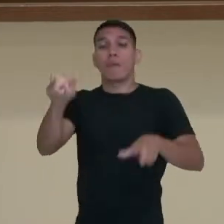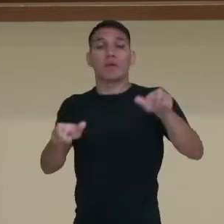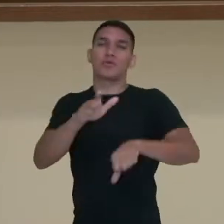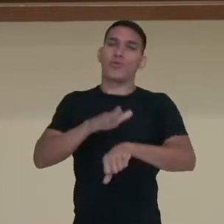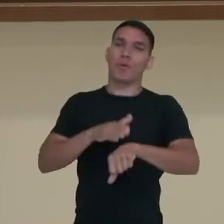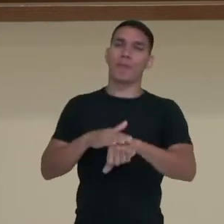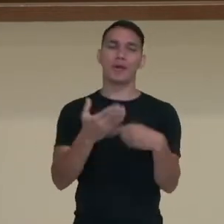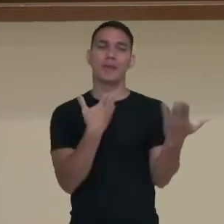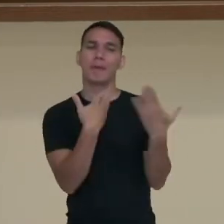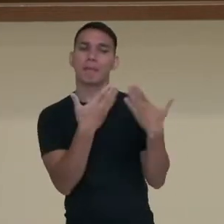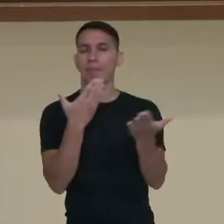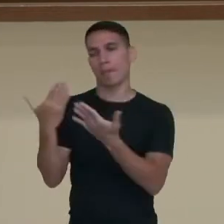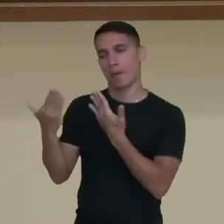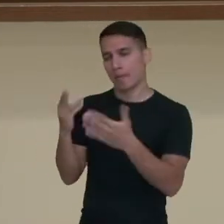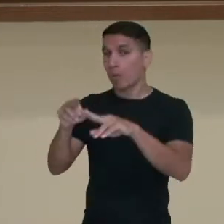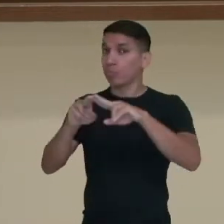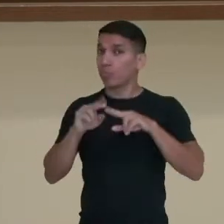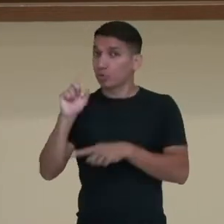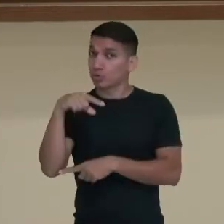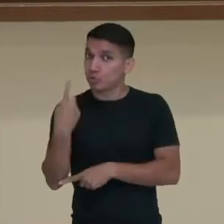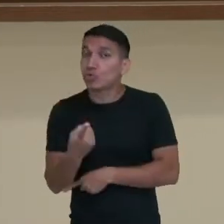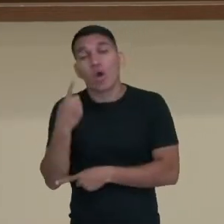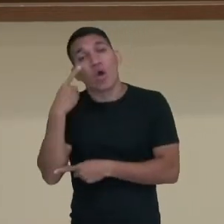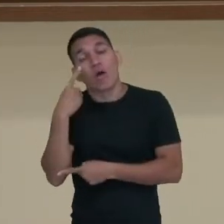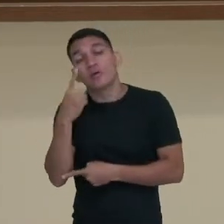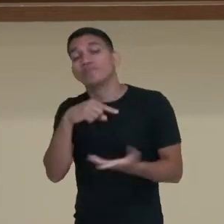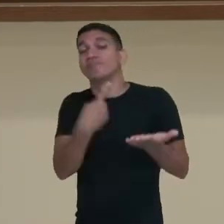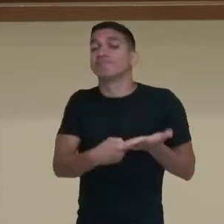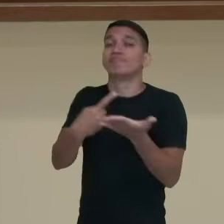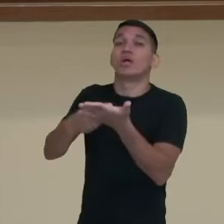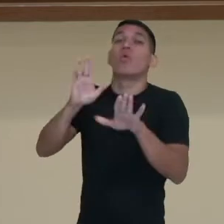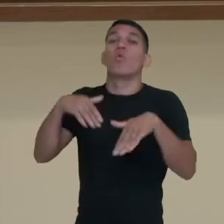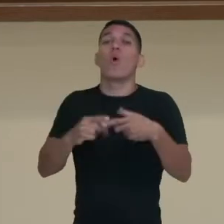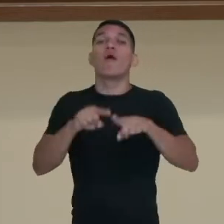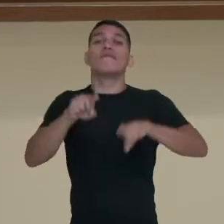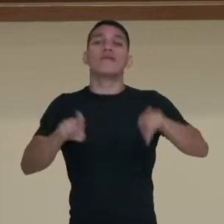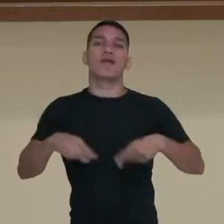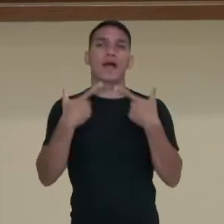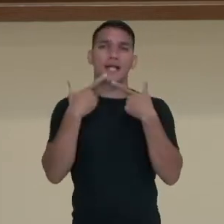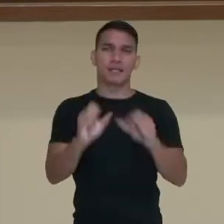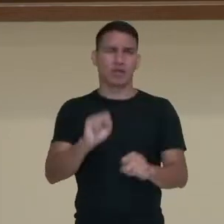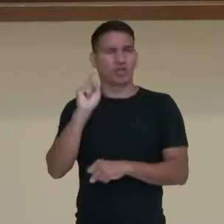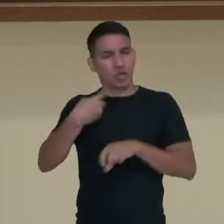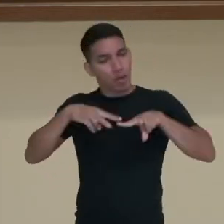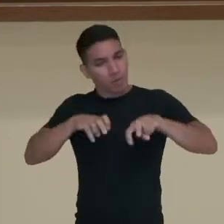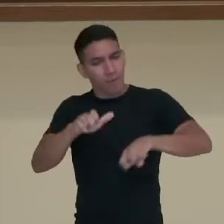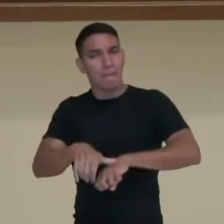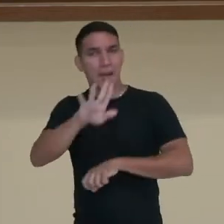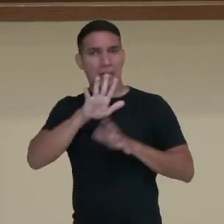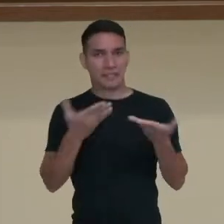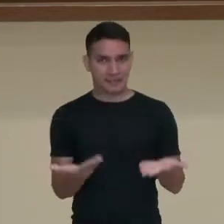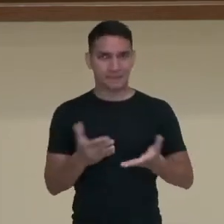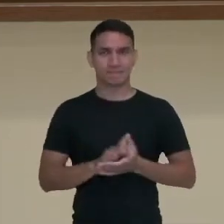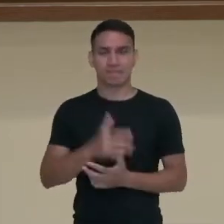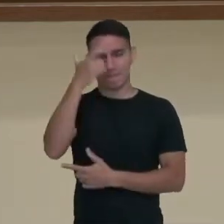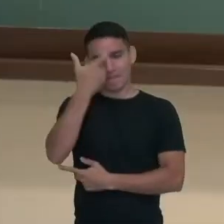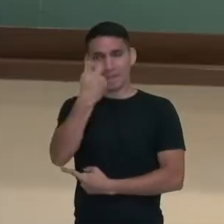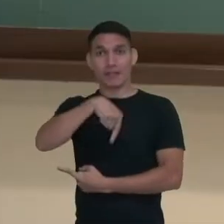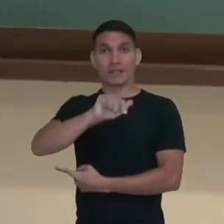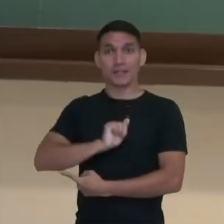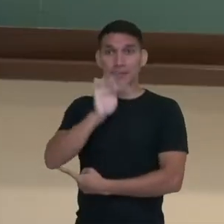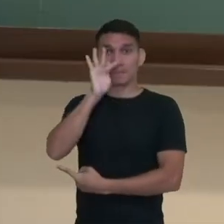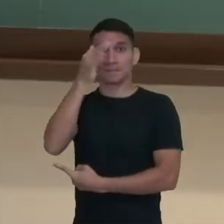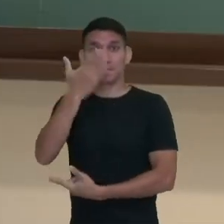diálogo. É isso que nós denominamos de variações linguísticas. Então vamos aprofundar um pouquinho aí com relação a isso. Eu sou a